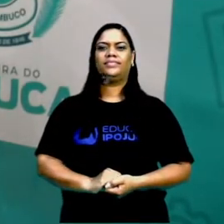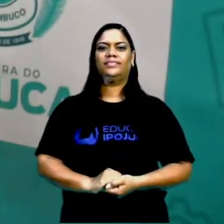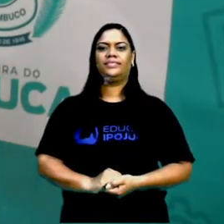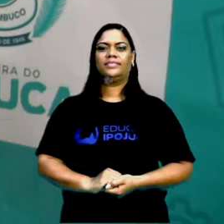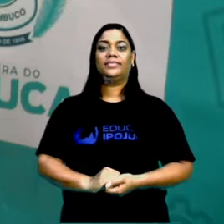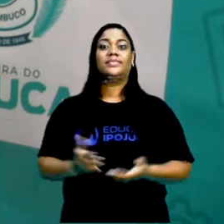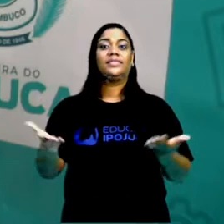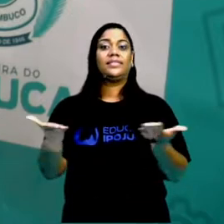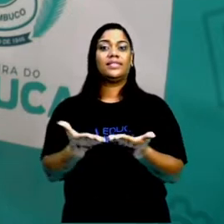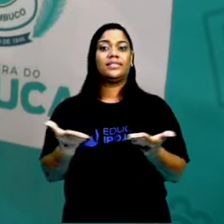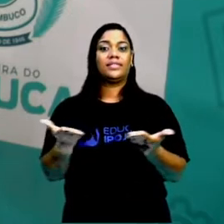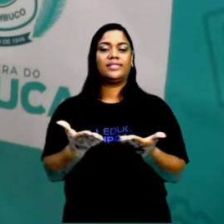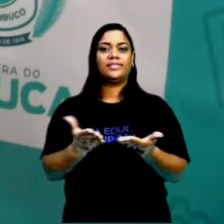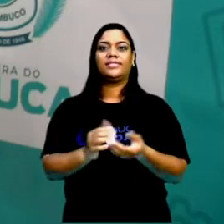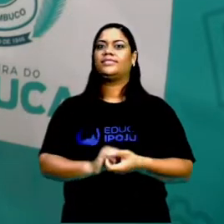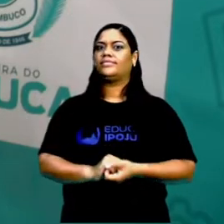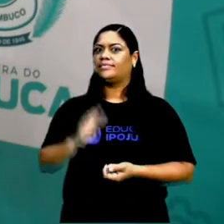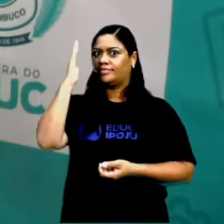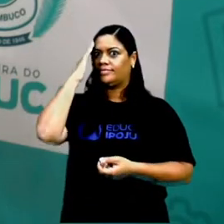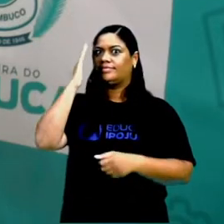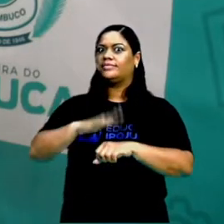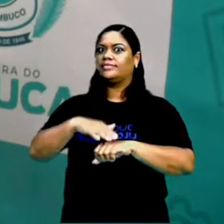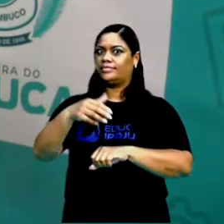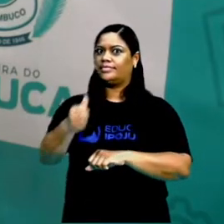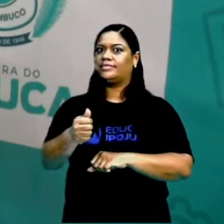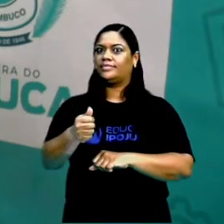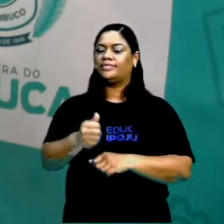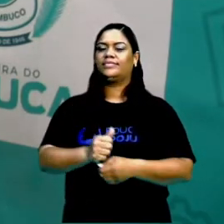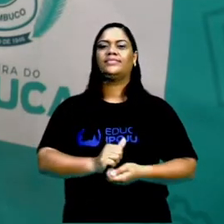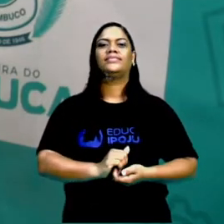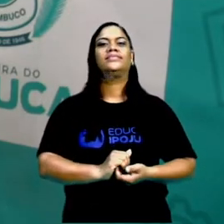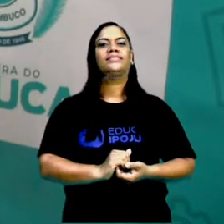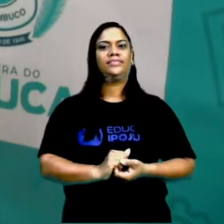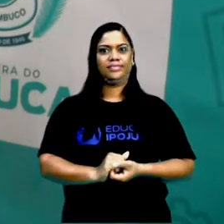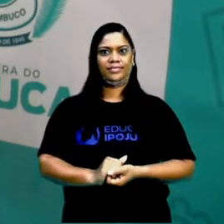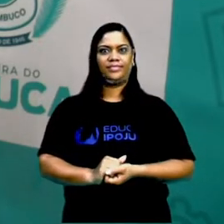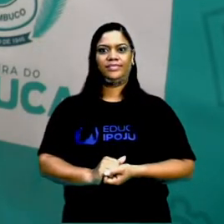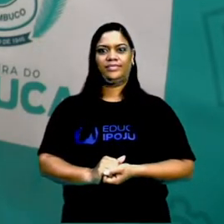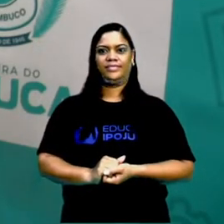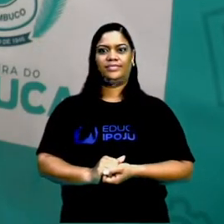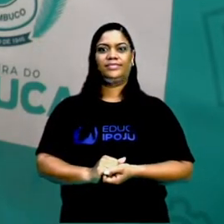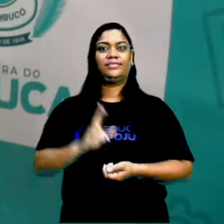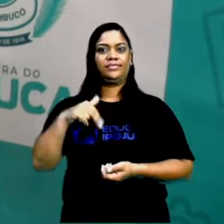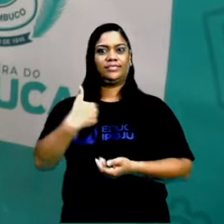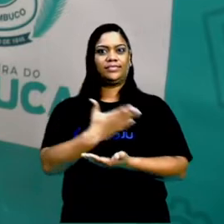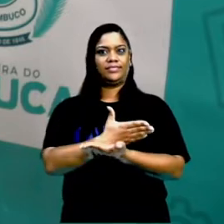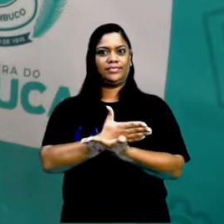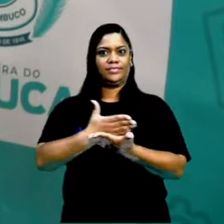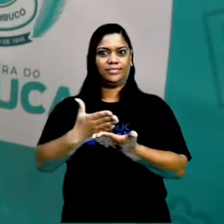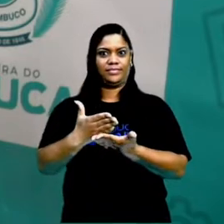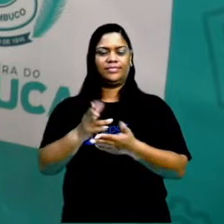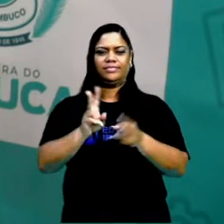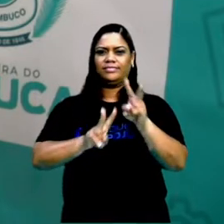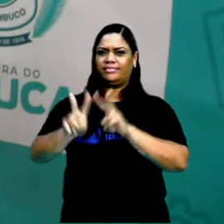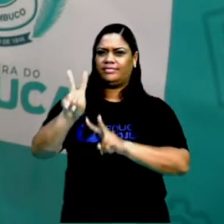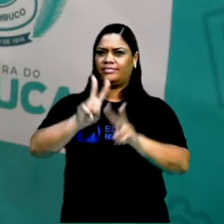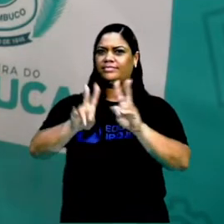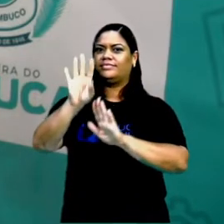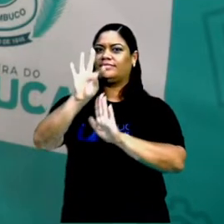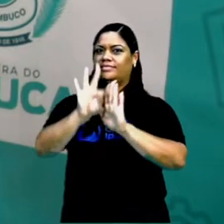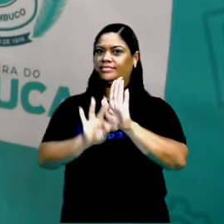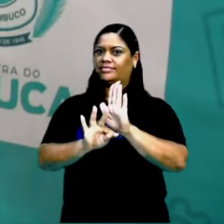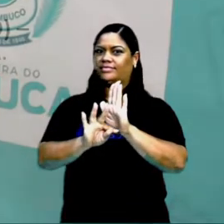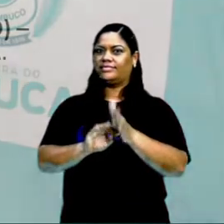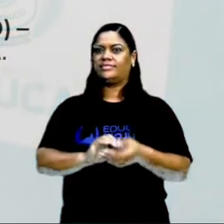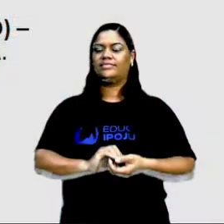Vamos agora para esses conceitos, os conceitos dessas definições que a gente viu agora, dessas análises nos textos.